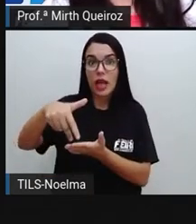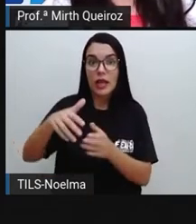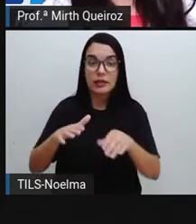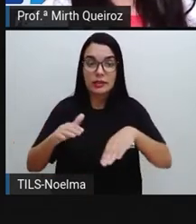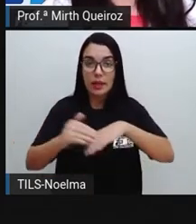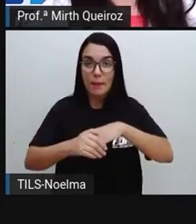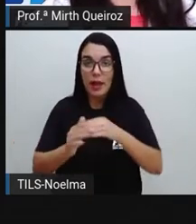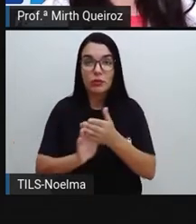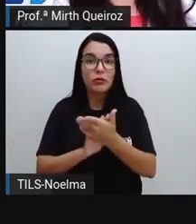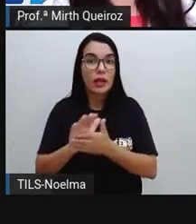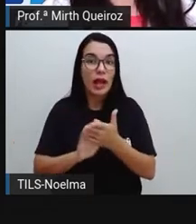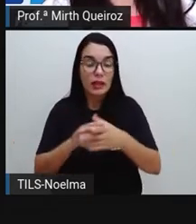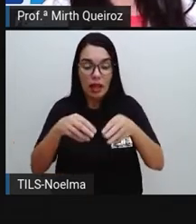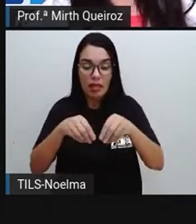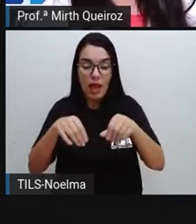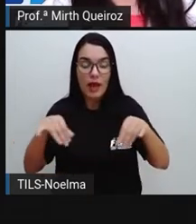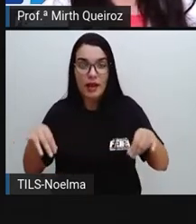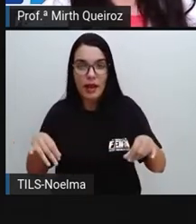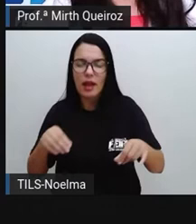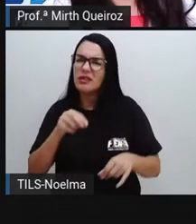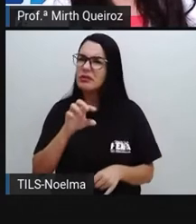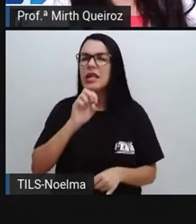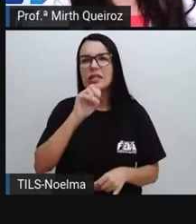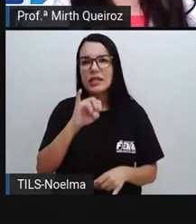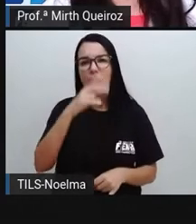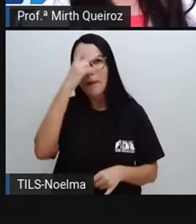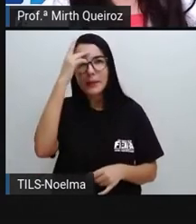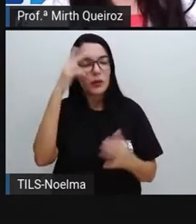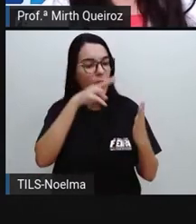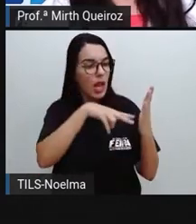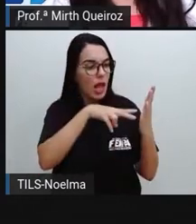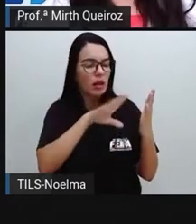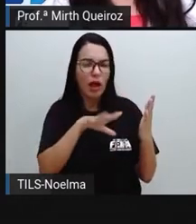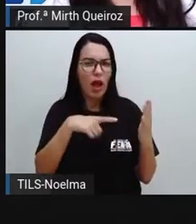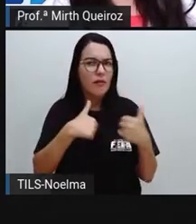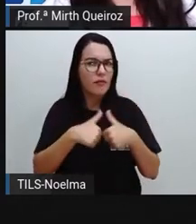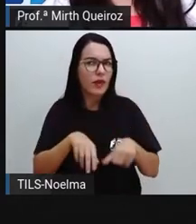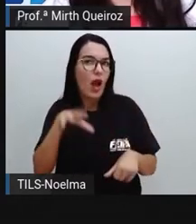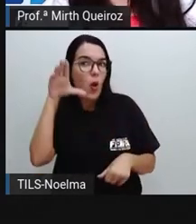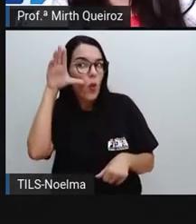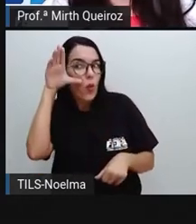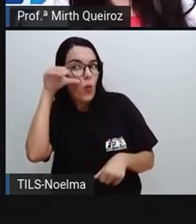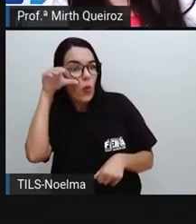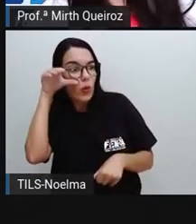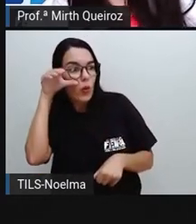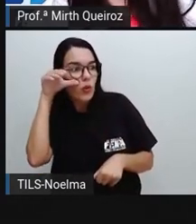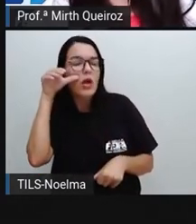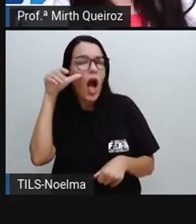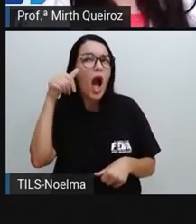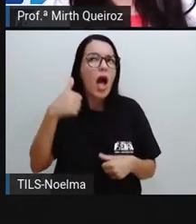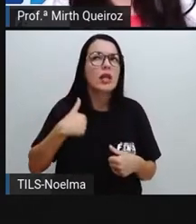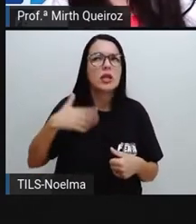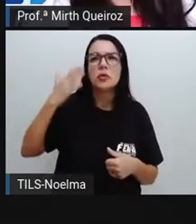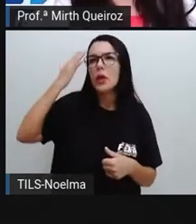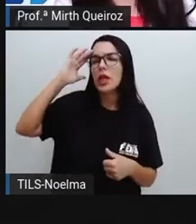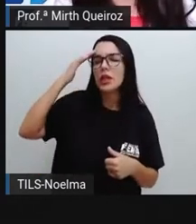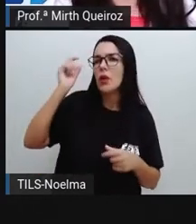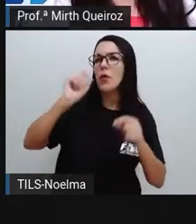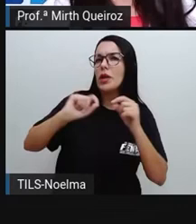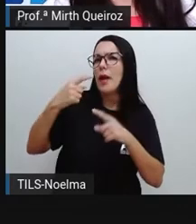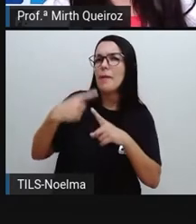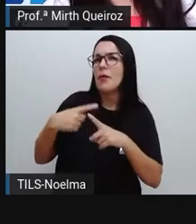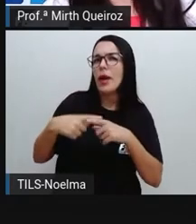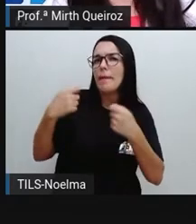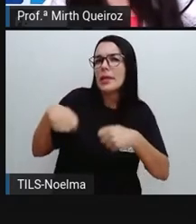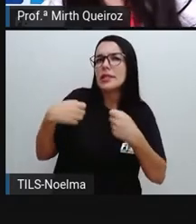Quando o leitor lê esse tipo de pergunta, ele fica curioso aí em ler o seu texto para tentar descobrir por que que a gente precisa